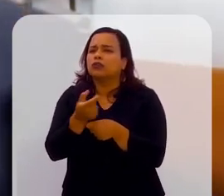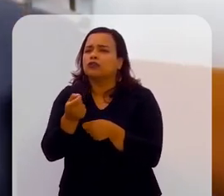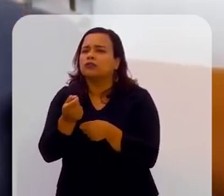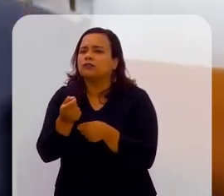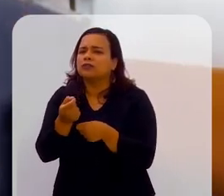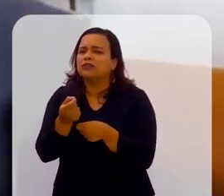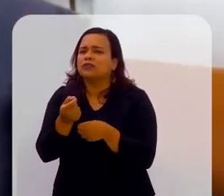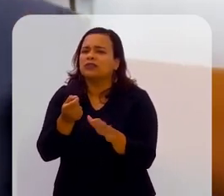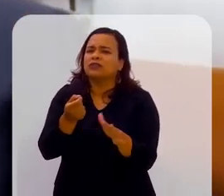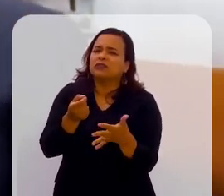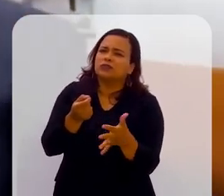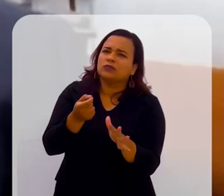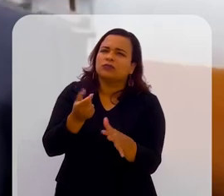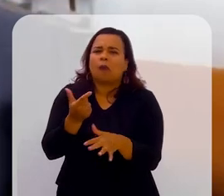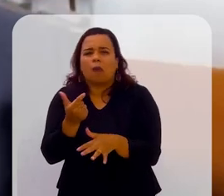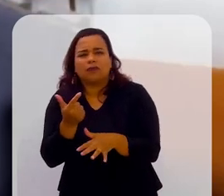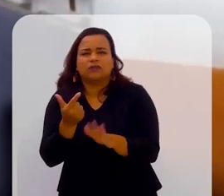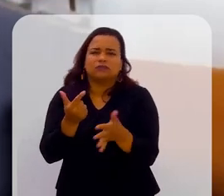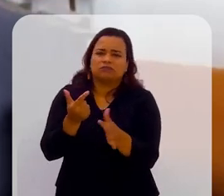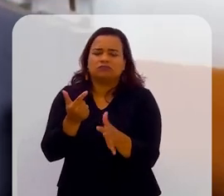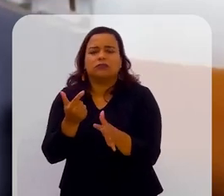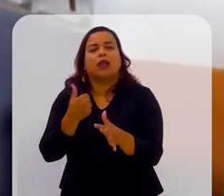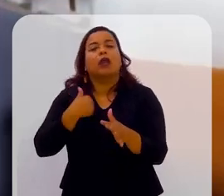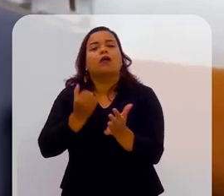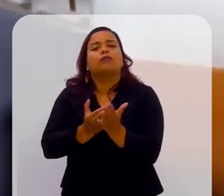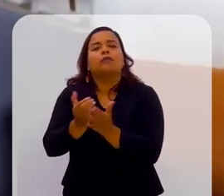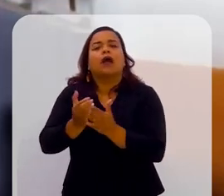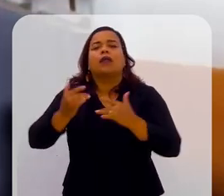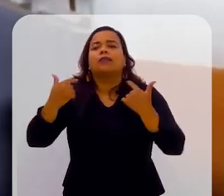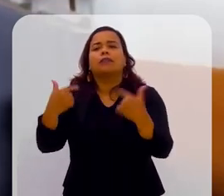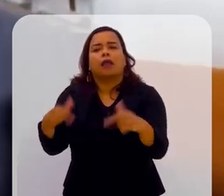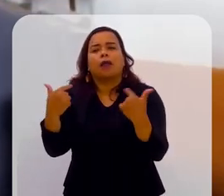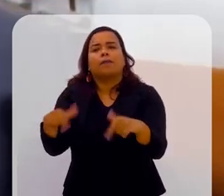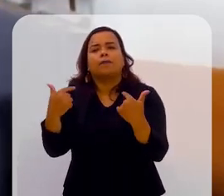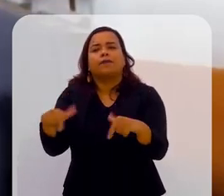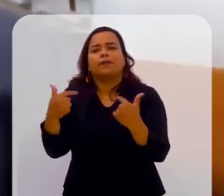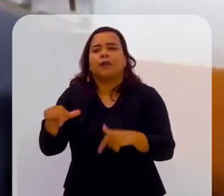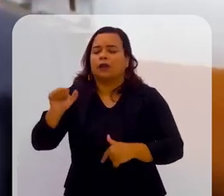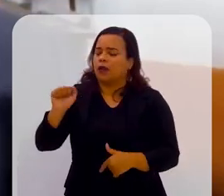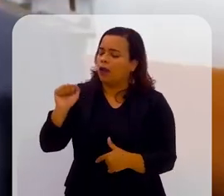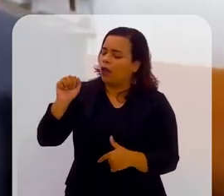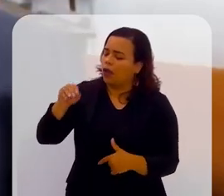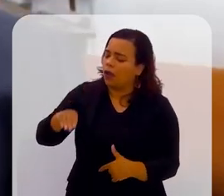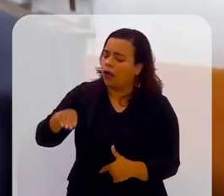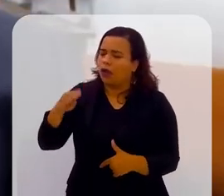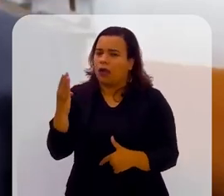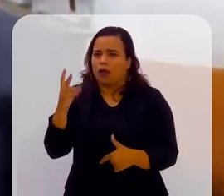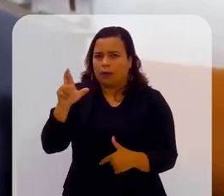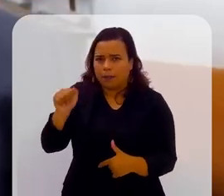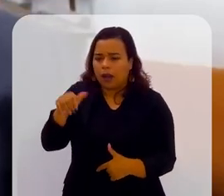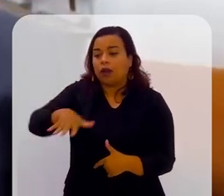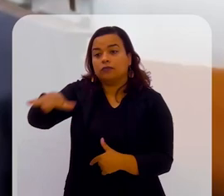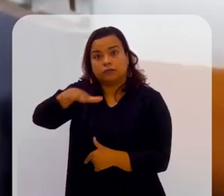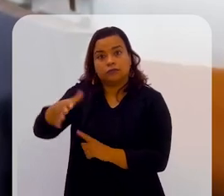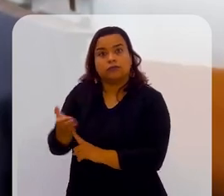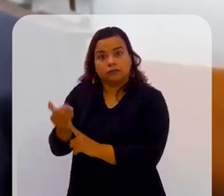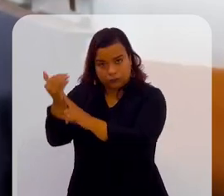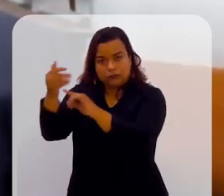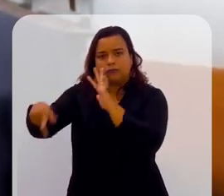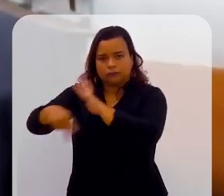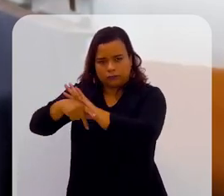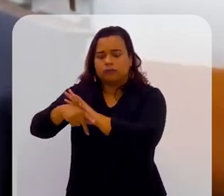já aí nos últimos 12 anos, eu passei a trabalhar na AMBRA. E na AMBRA também comecei na parte de tecnologia